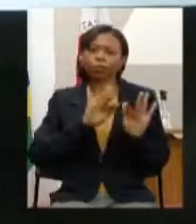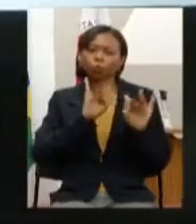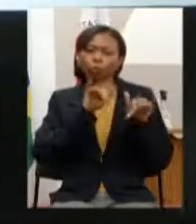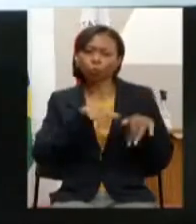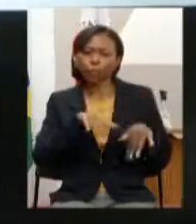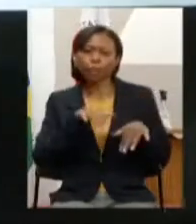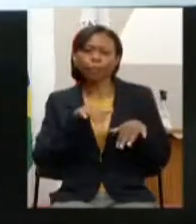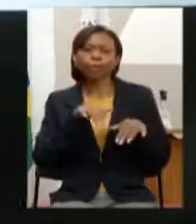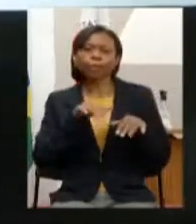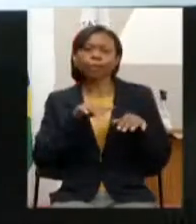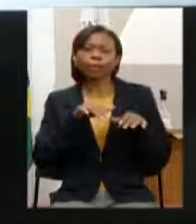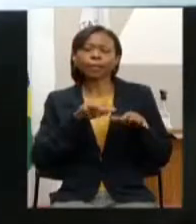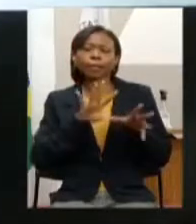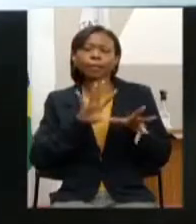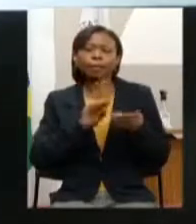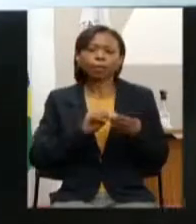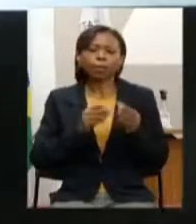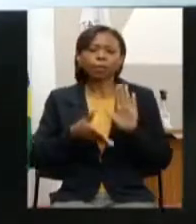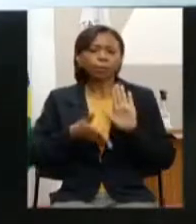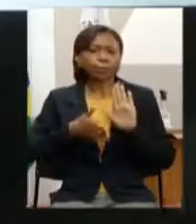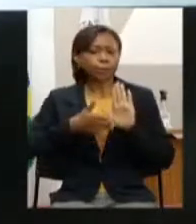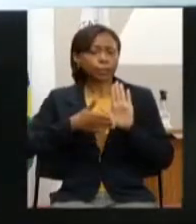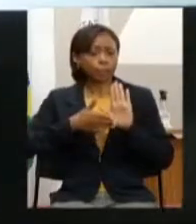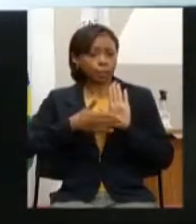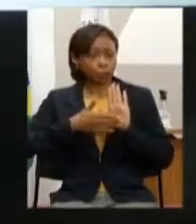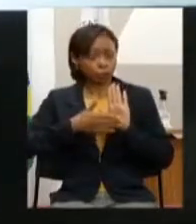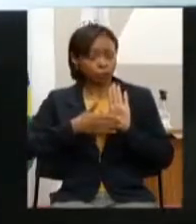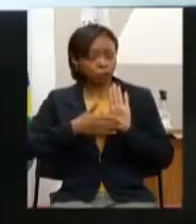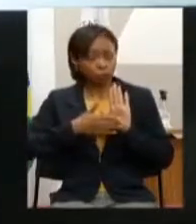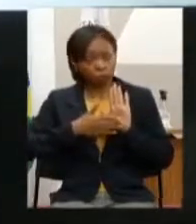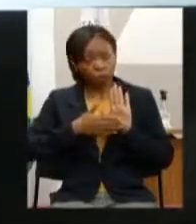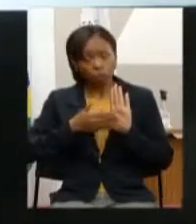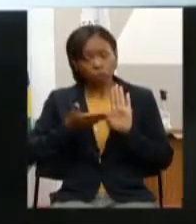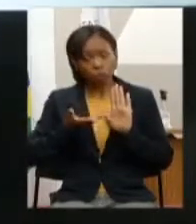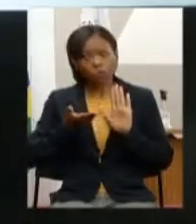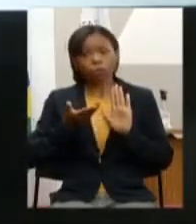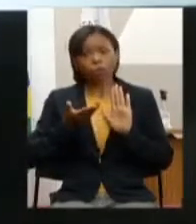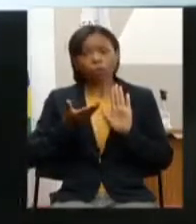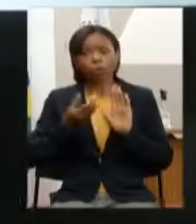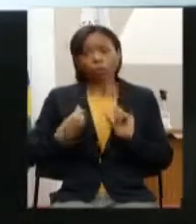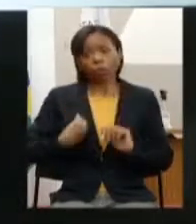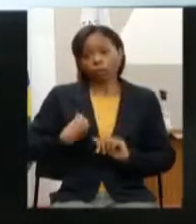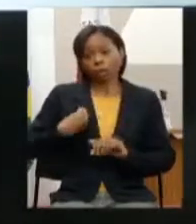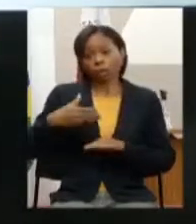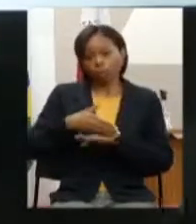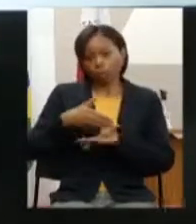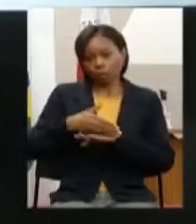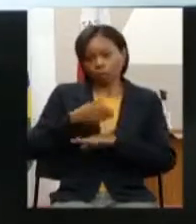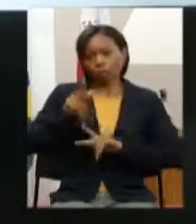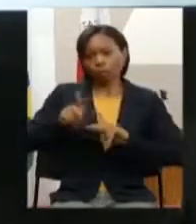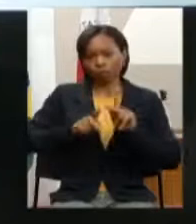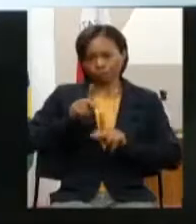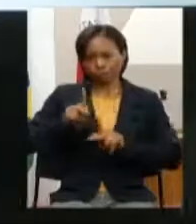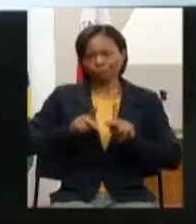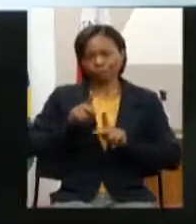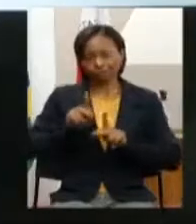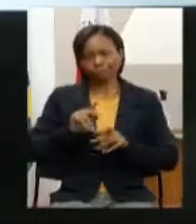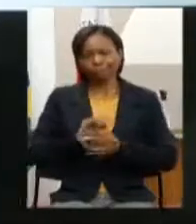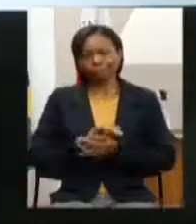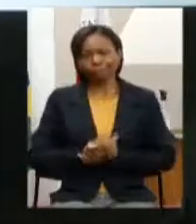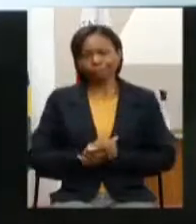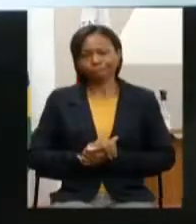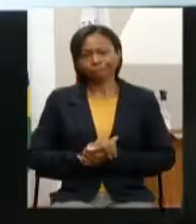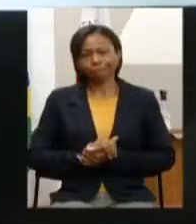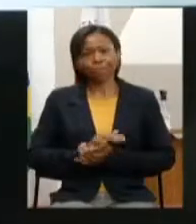formatação final das propostas provenientes da participação popular tenho